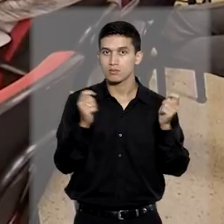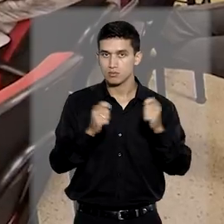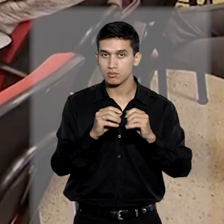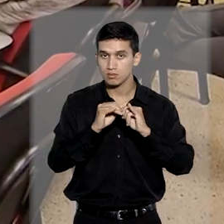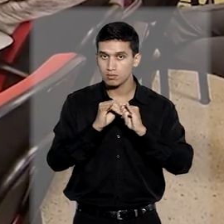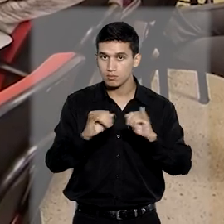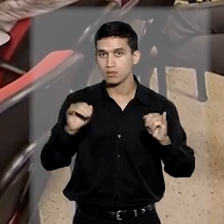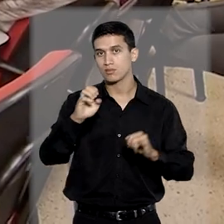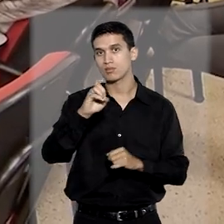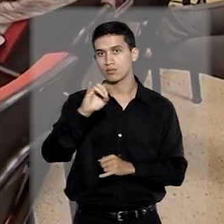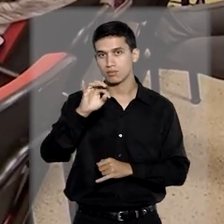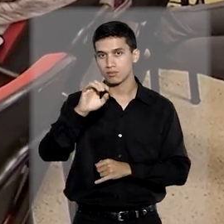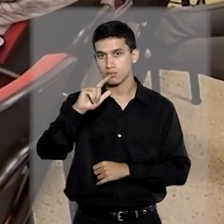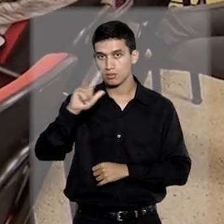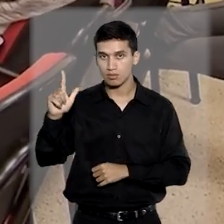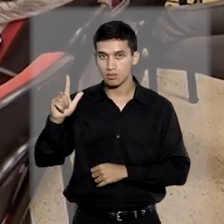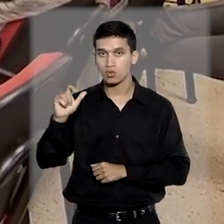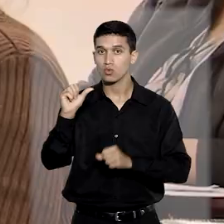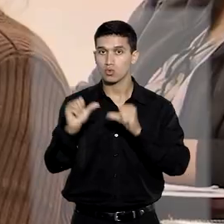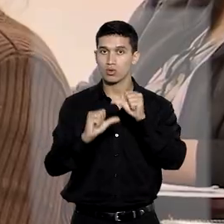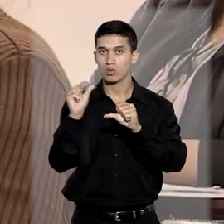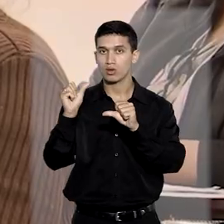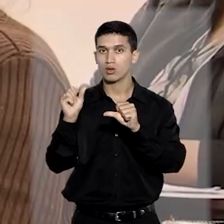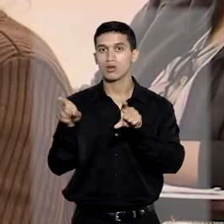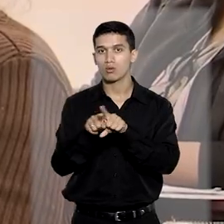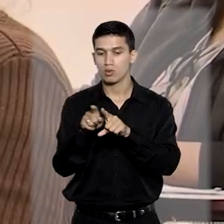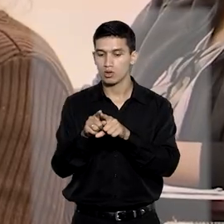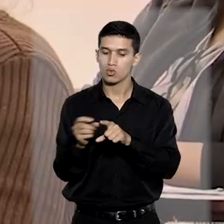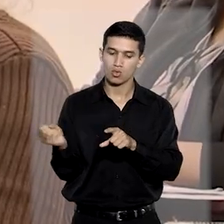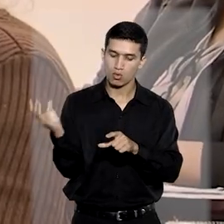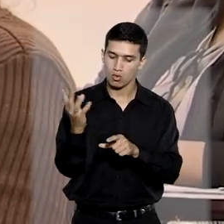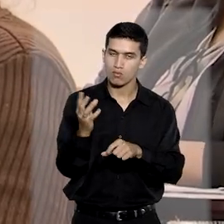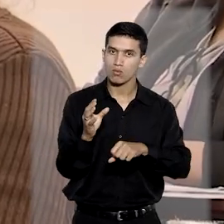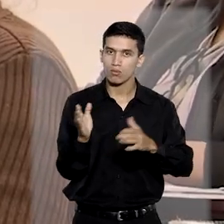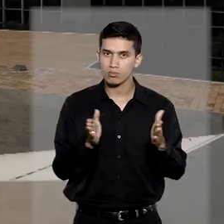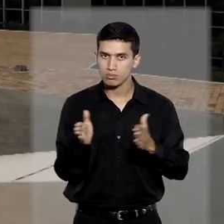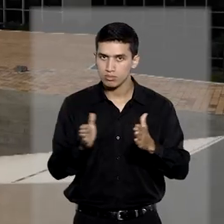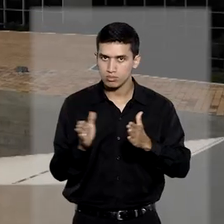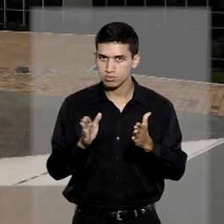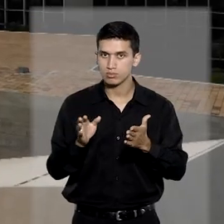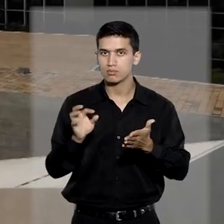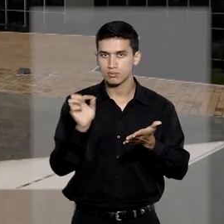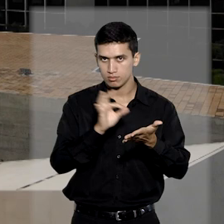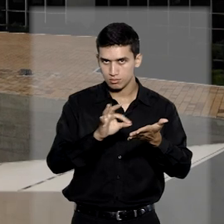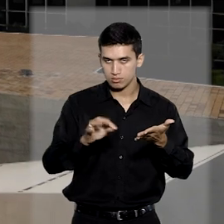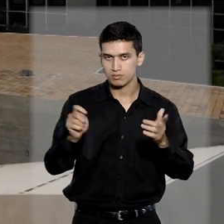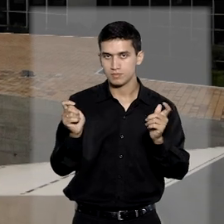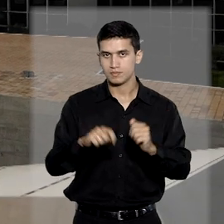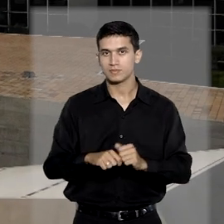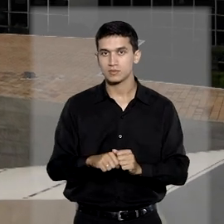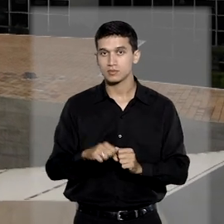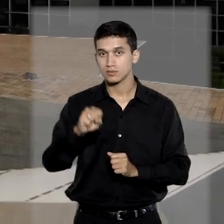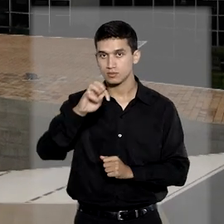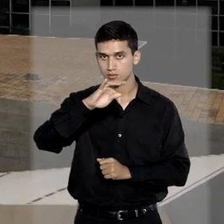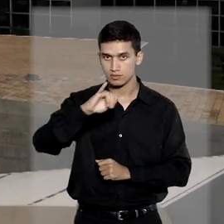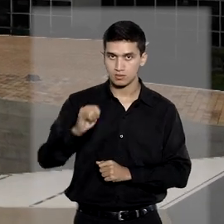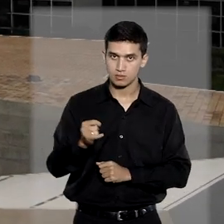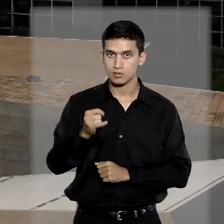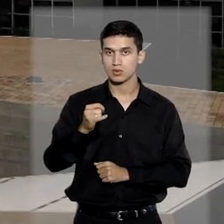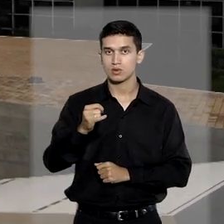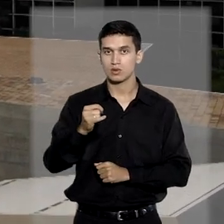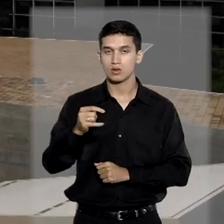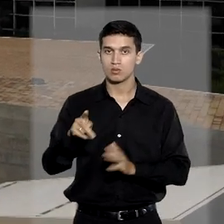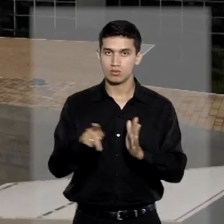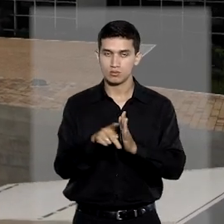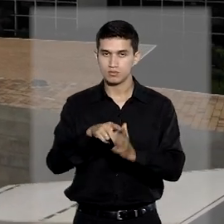publicado o edital retificado e aberto o novo prazo de inscrições. No STJ, o pedido de suspensão de aliminar